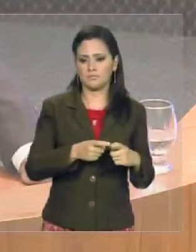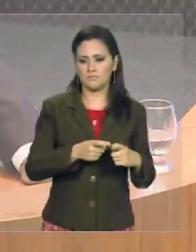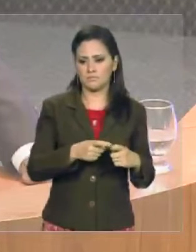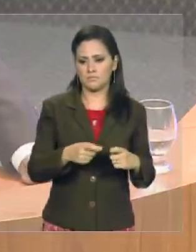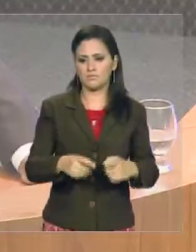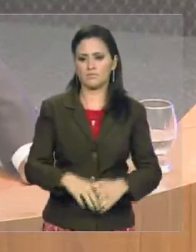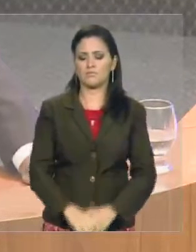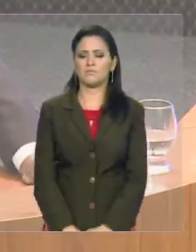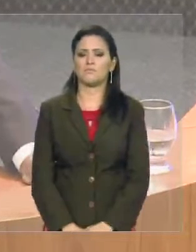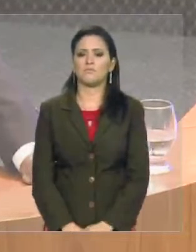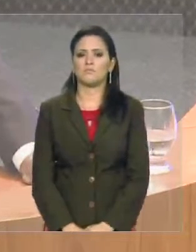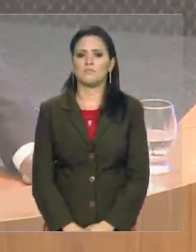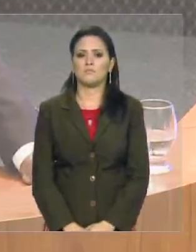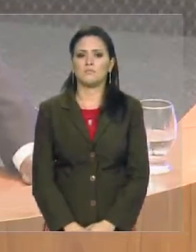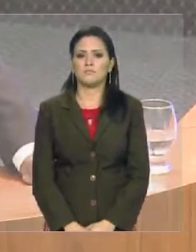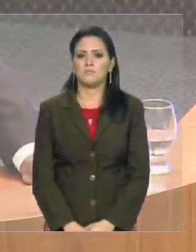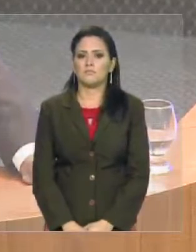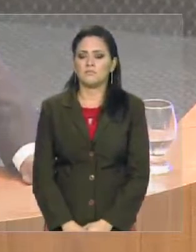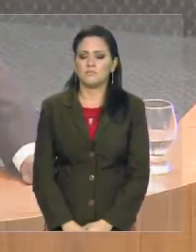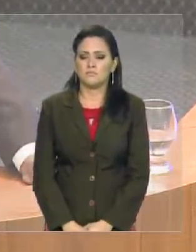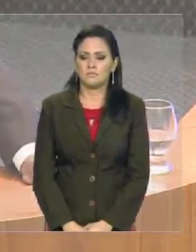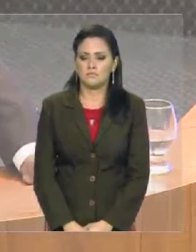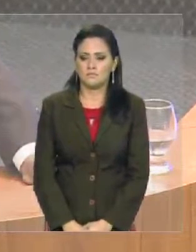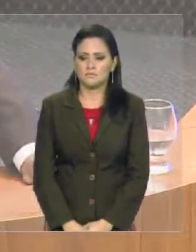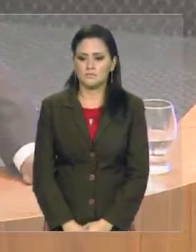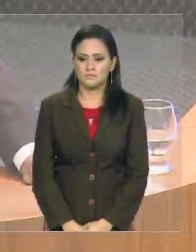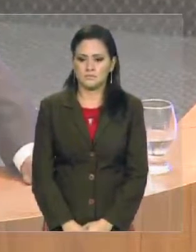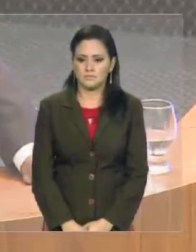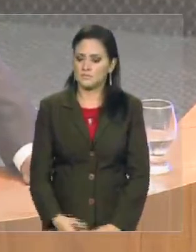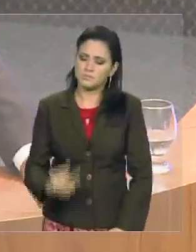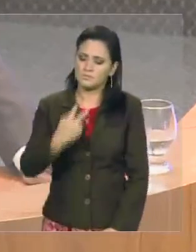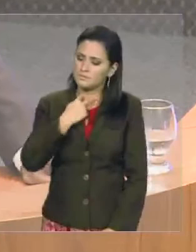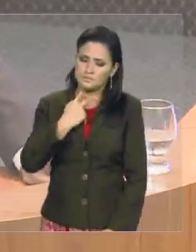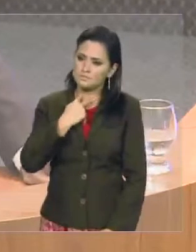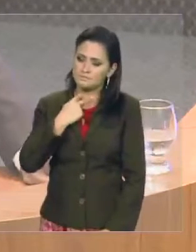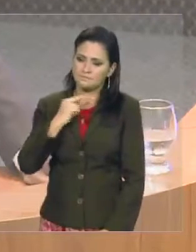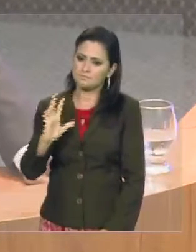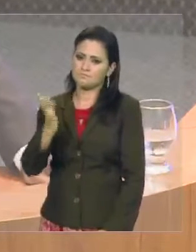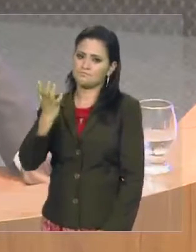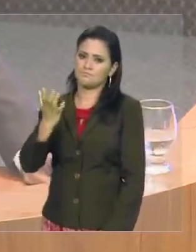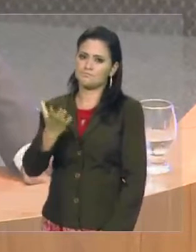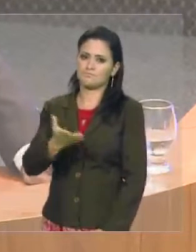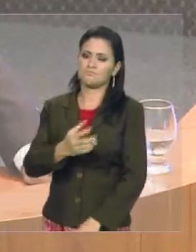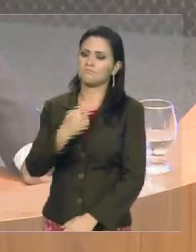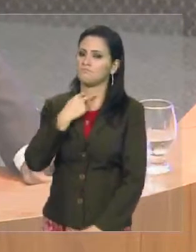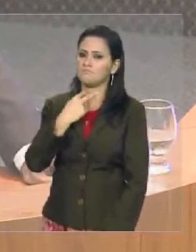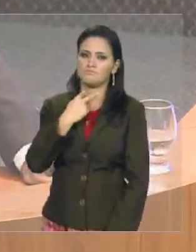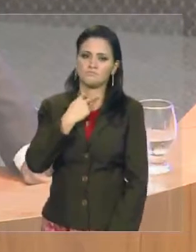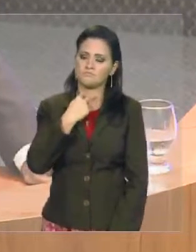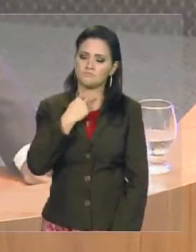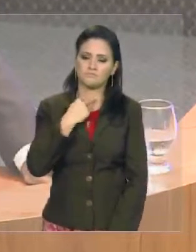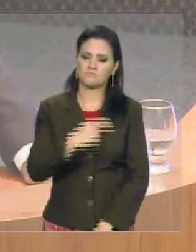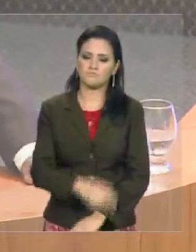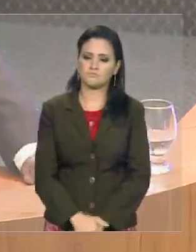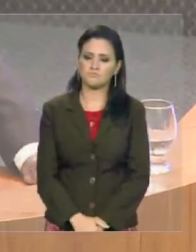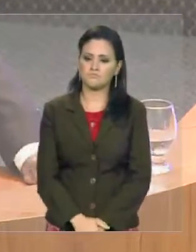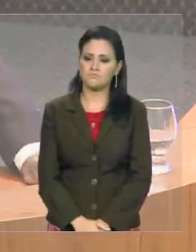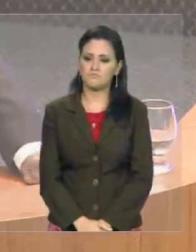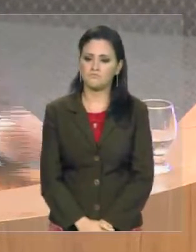de consulta. Isso não pode mais existir. Isso não pode mais existir.